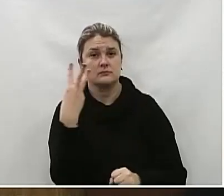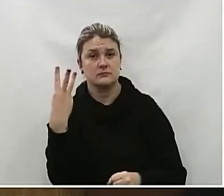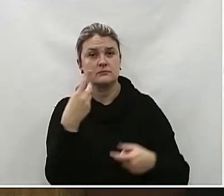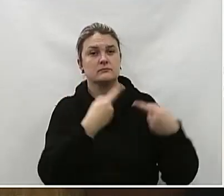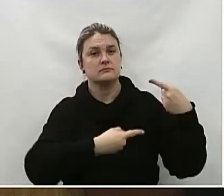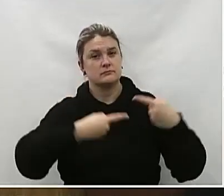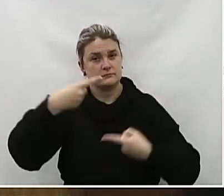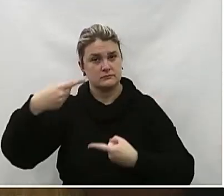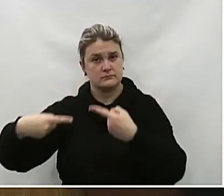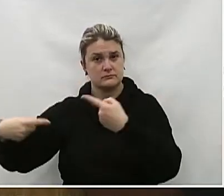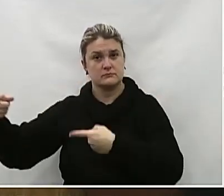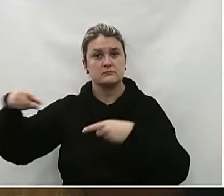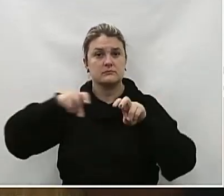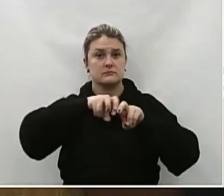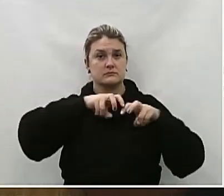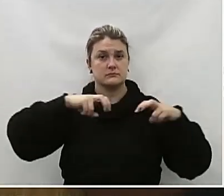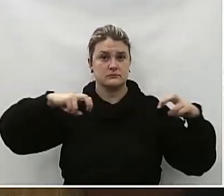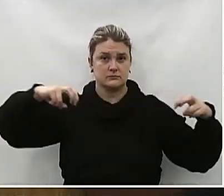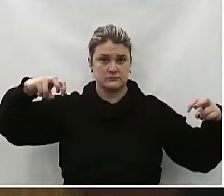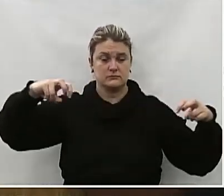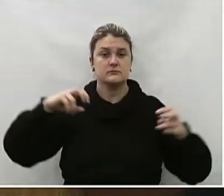para apreciação do plenário